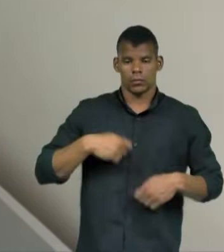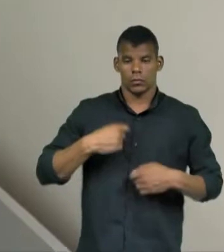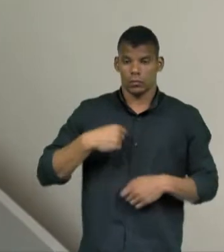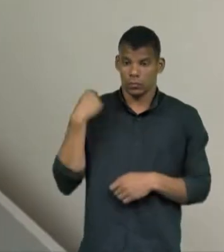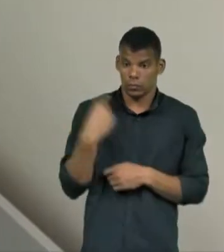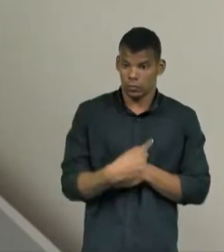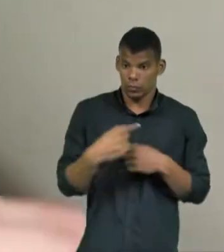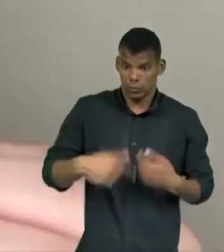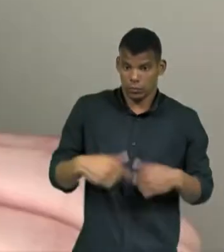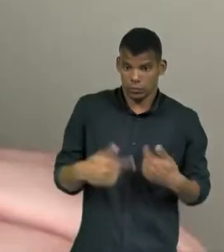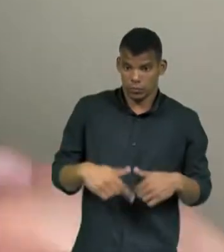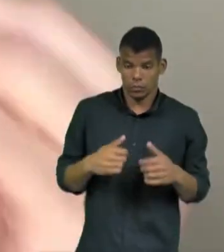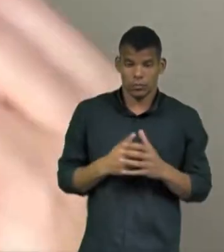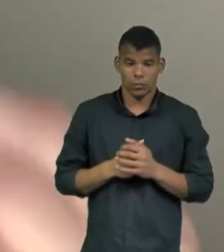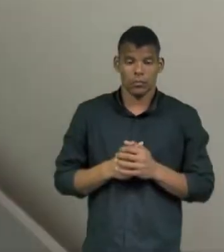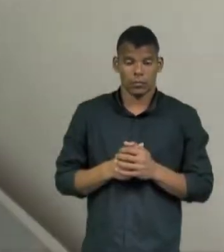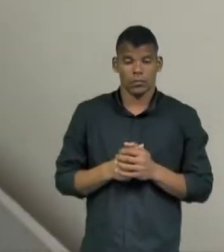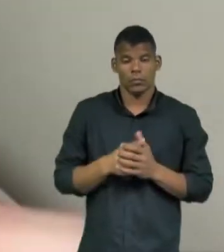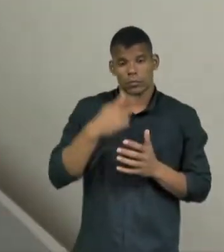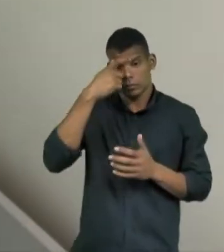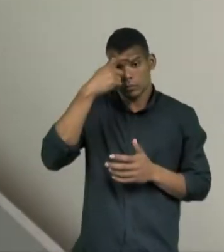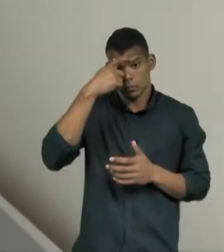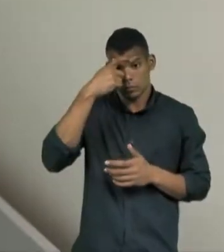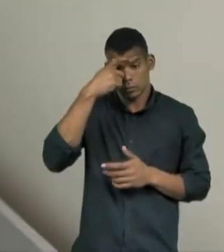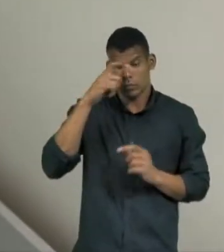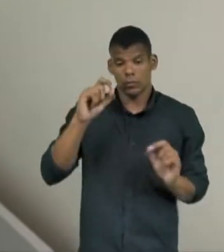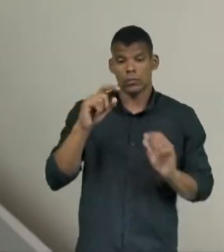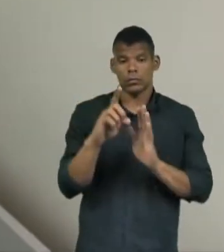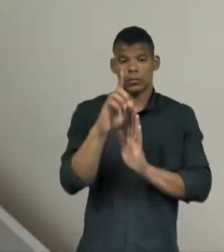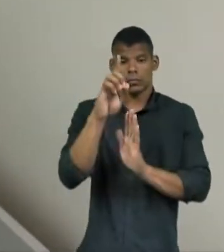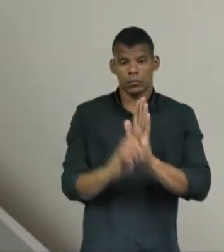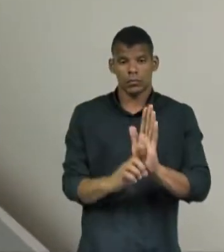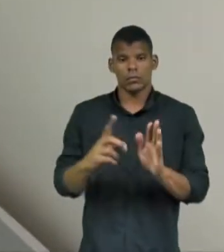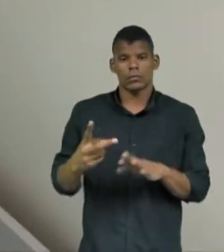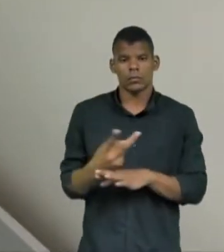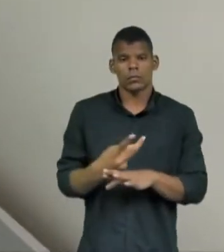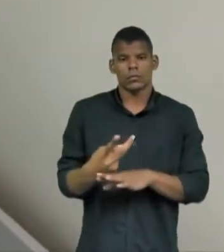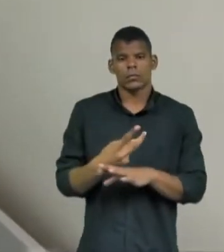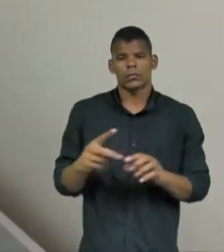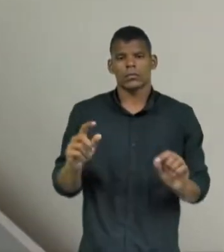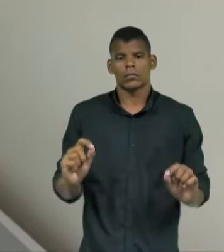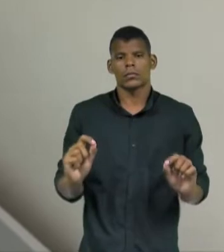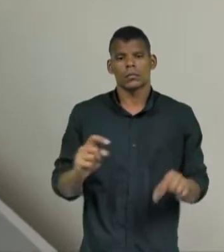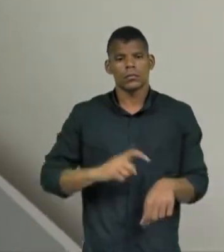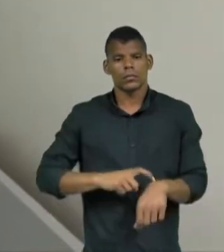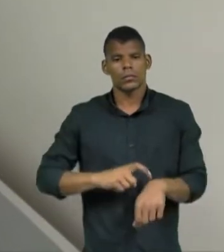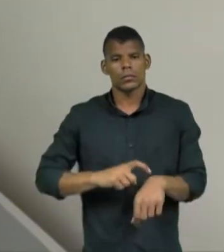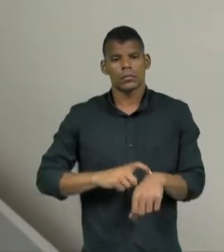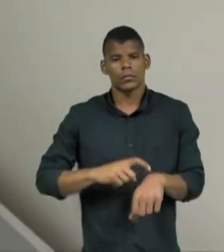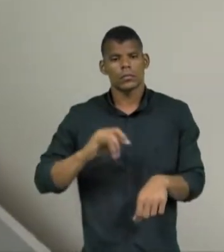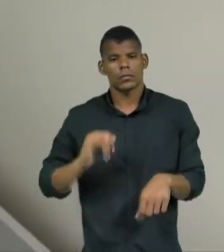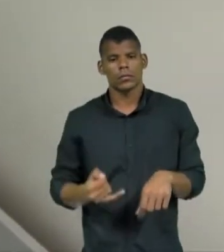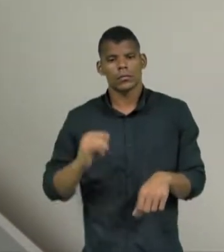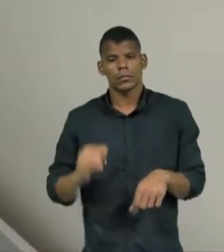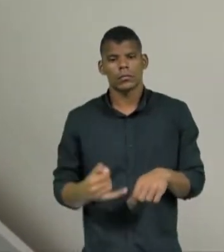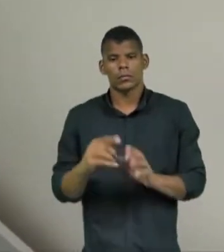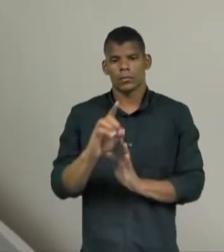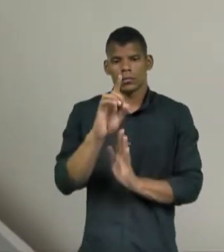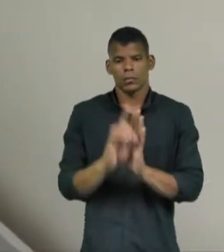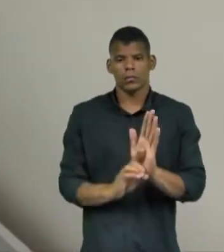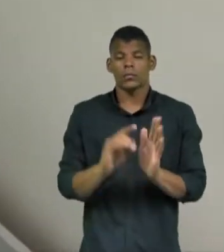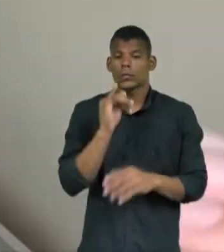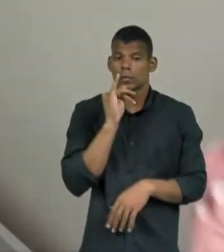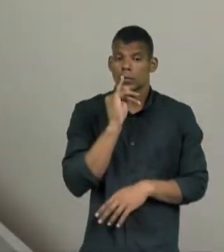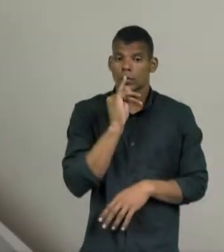nós, trabalhadores, precisamos estar conscientes dos nossos direitos para buscar, no momento oportuno, a garantia do nosso direito, que, por